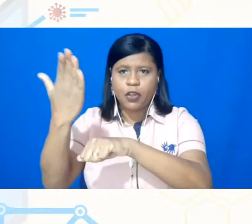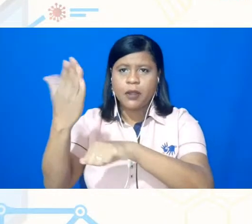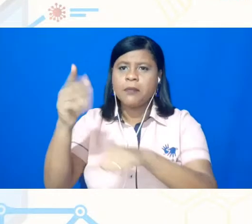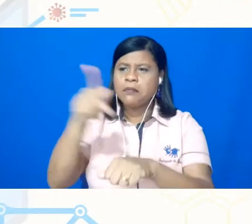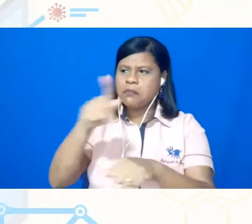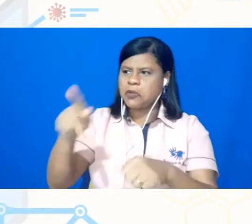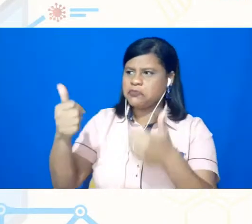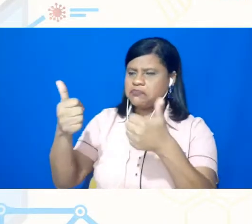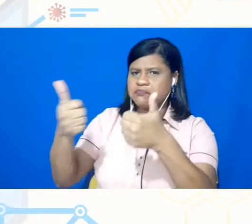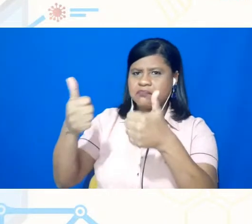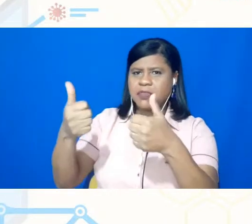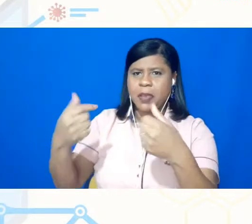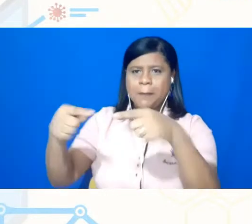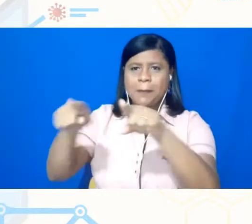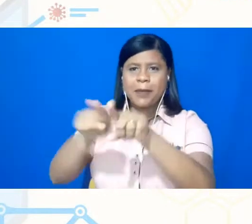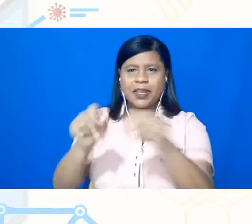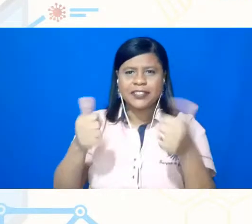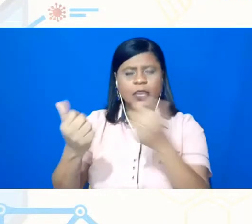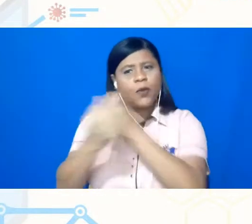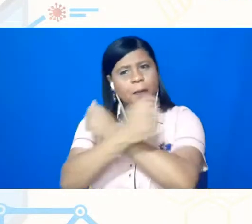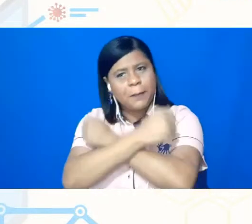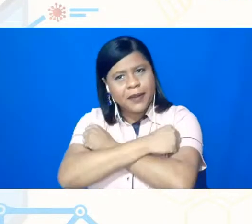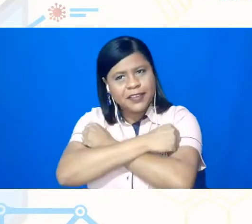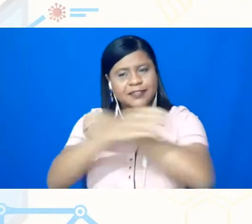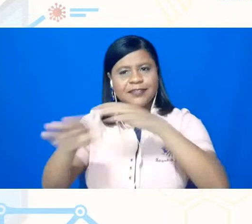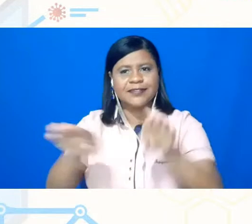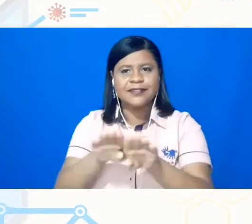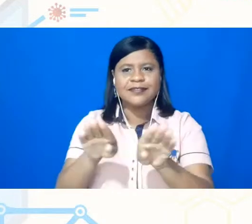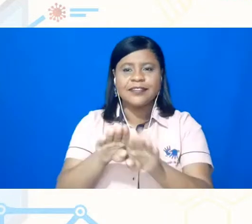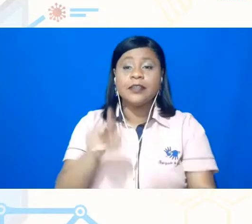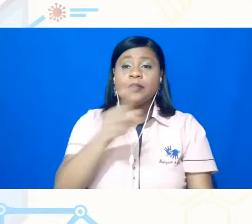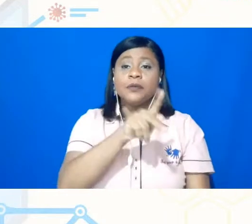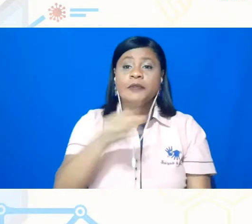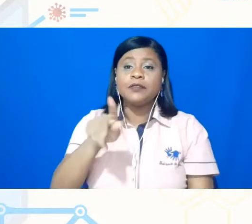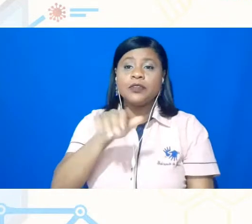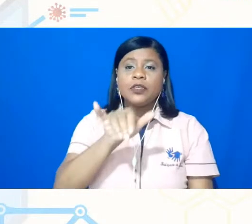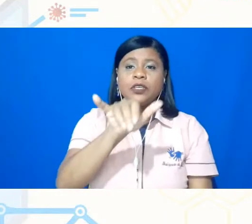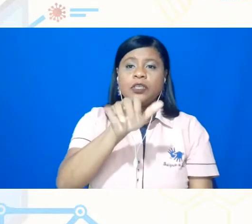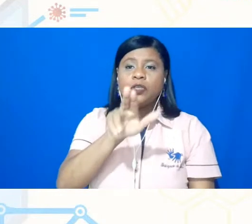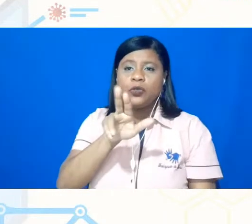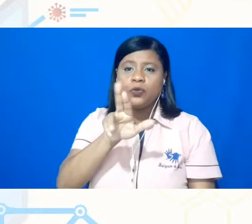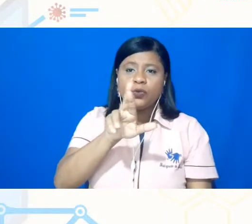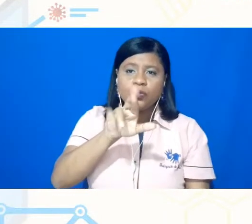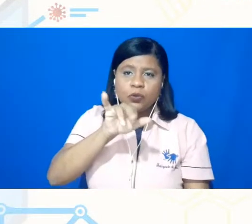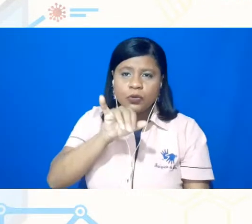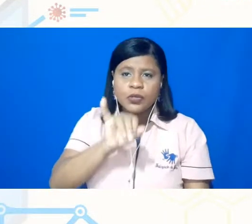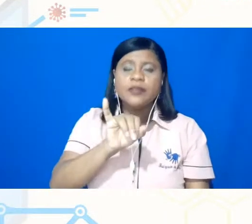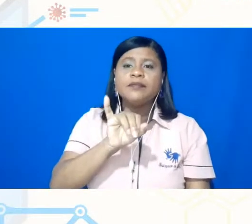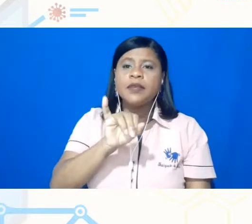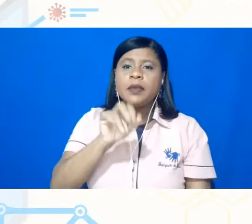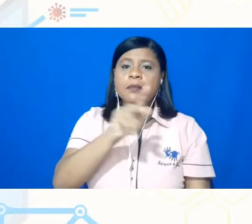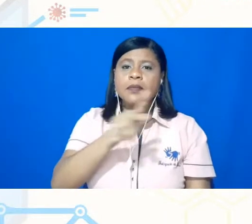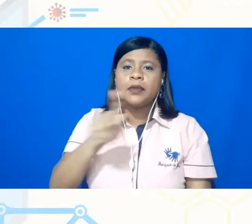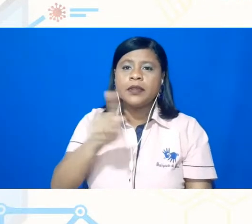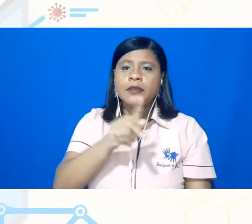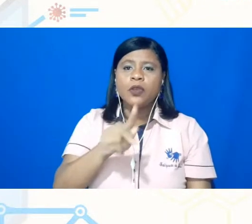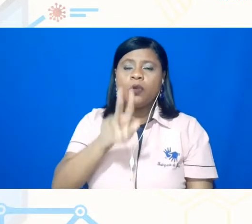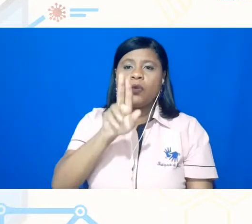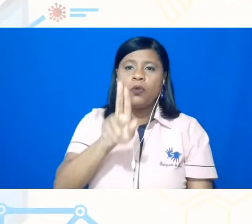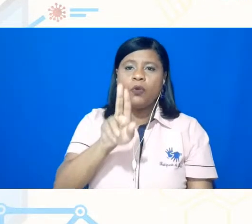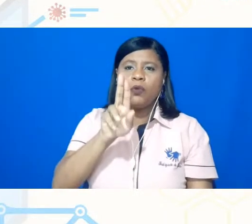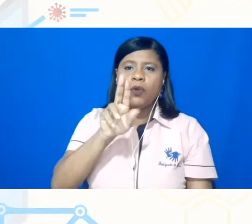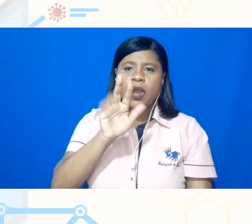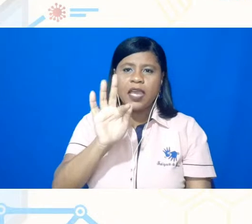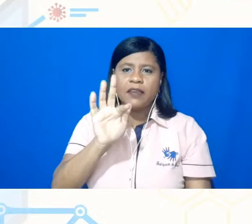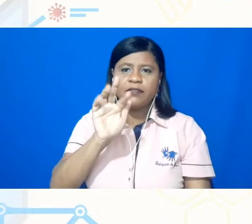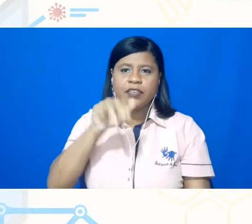parceiro, inclusive, deixo o meu abraço, e o professor Yuri Castelfranque, que é um professor da UFMG, Universidade Federal de Minas